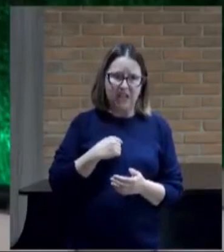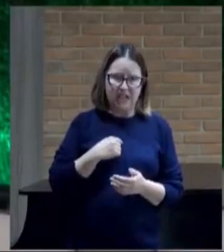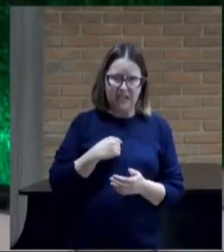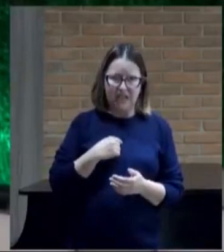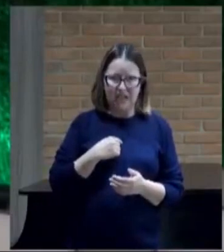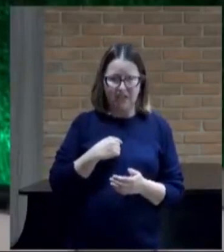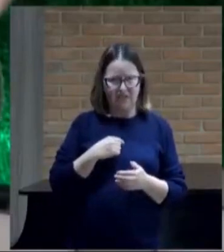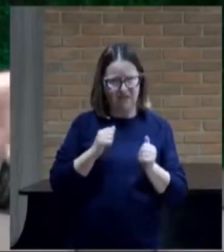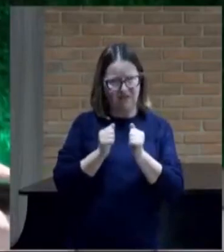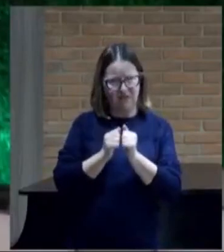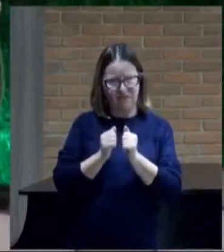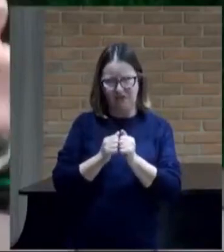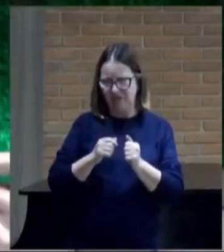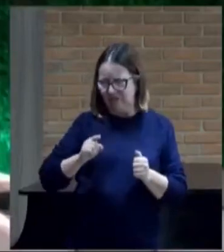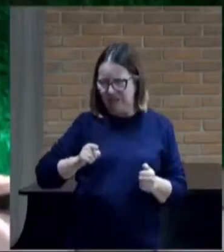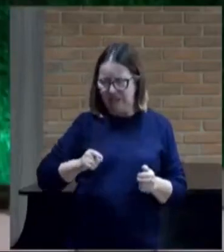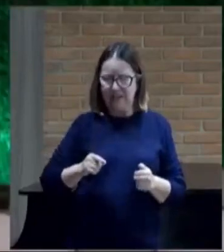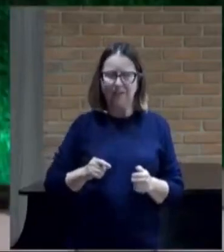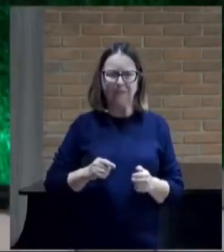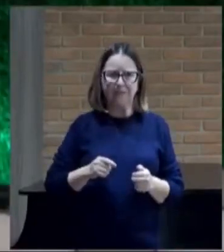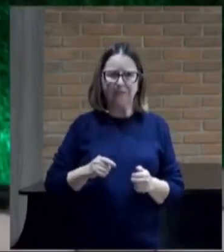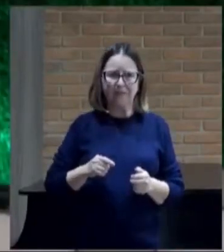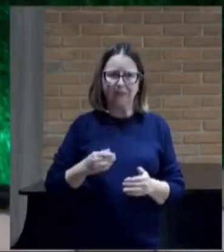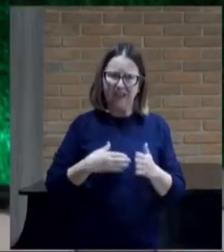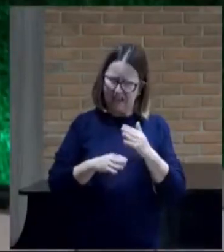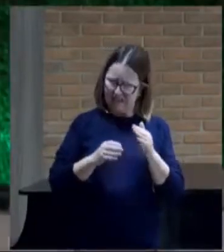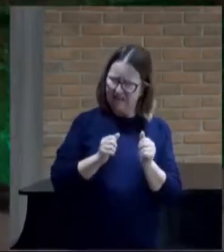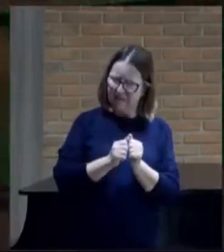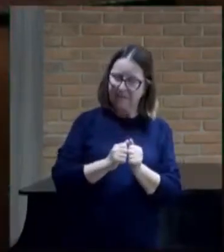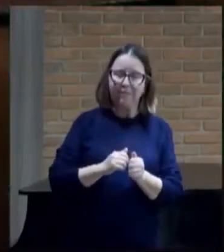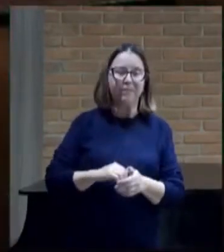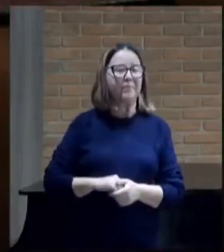meus cavalos vão ser, nós vamos juntos. Vamos lá.